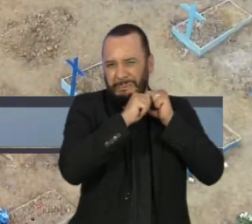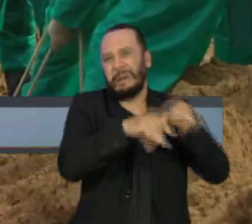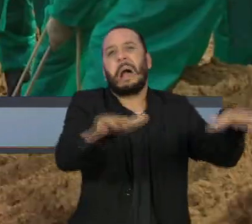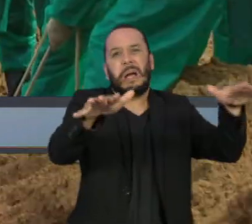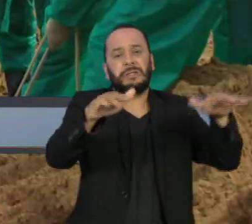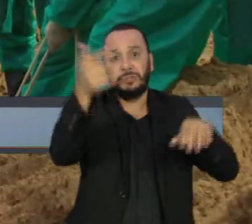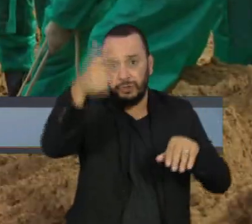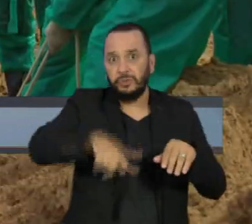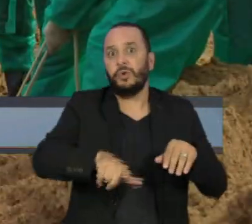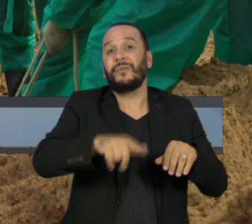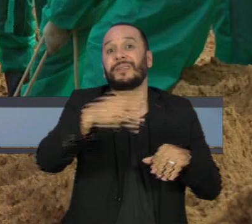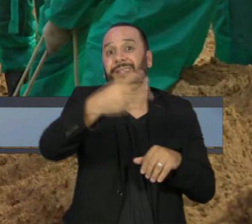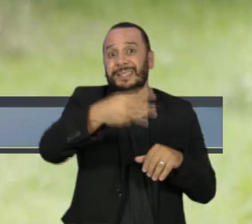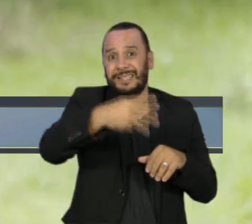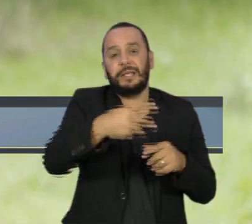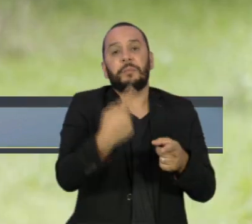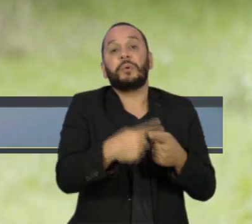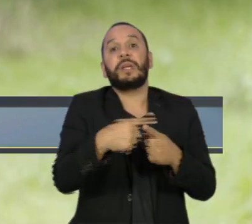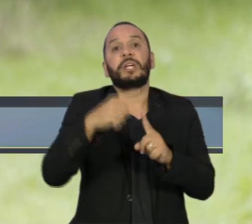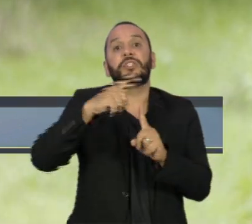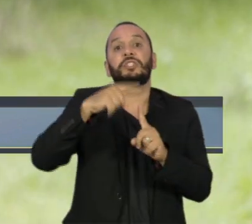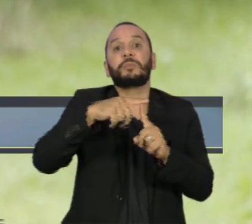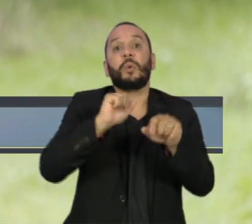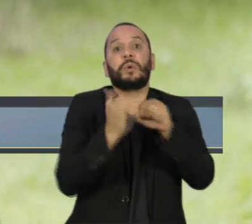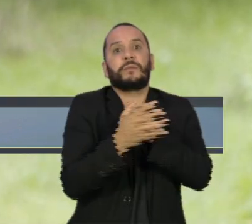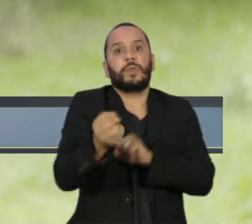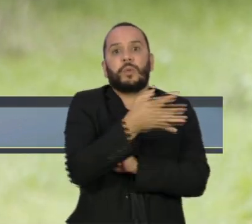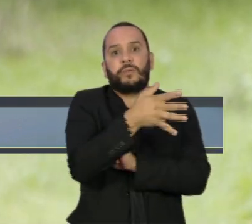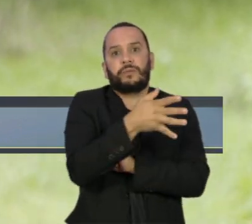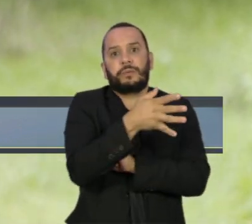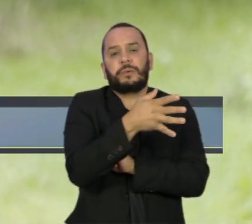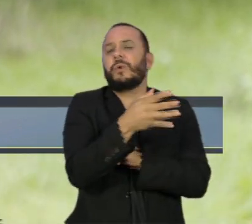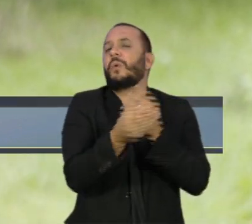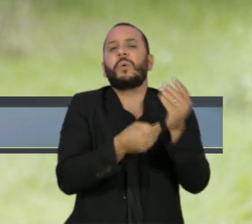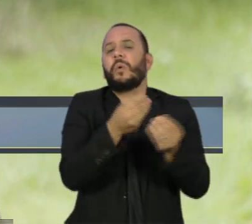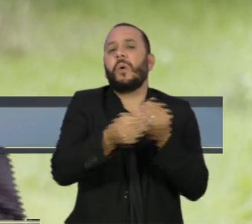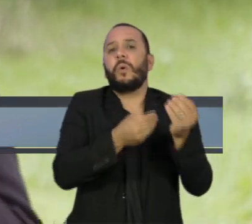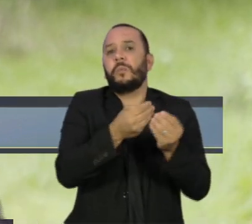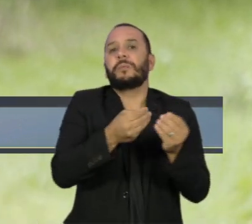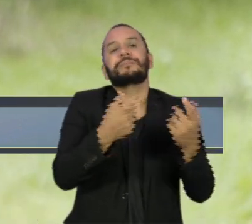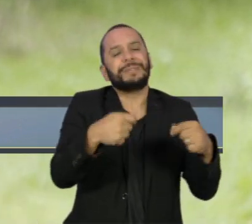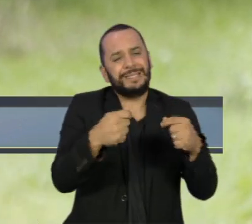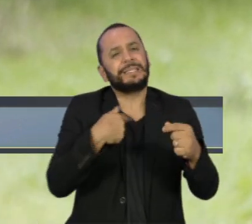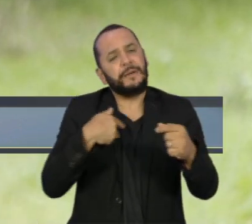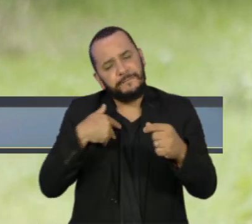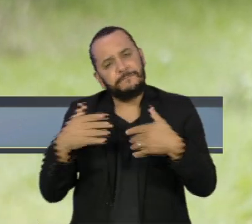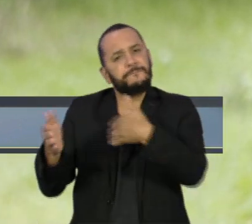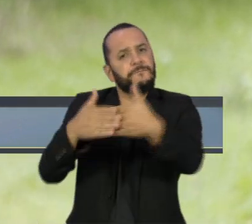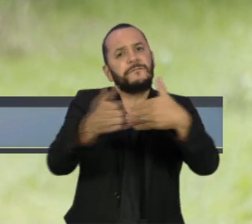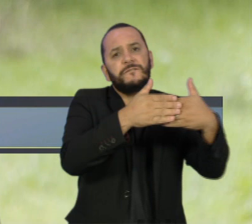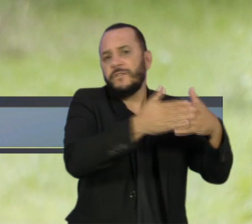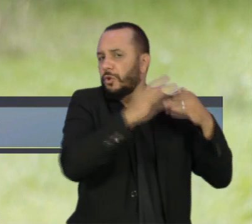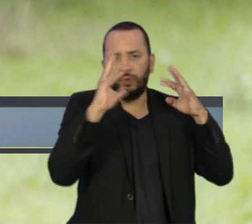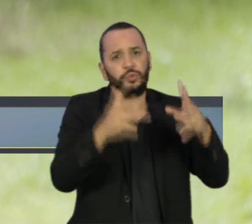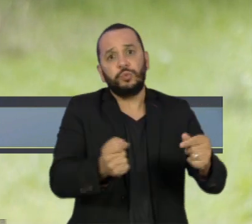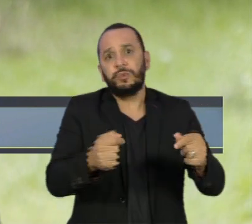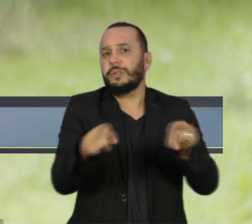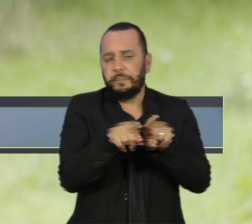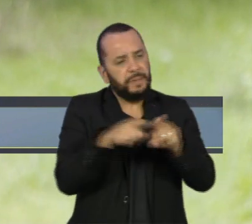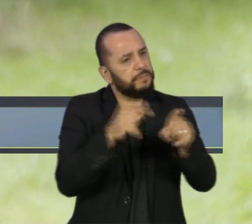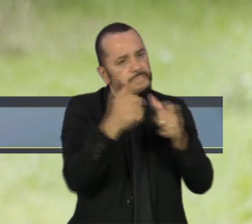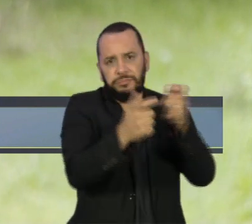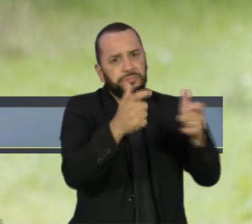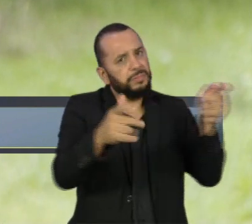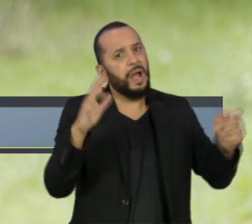provocada pela nova variante e que a possível solução seja o lockdown total e vacinação em